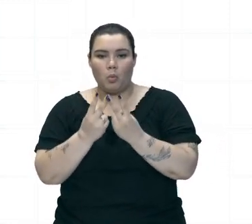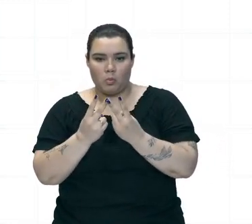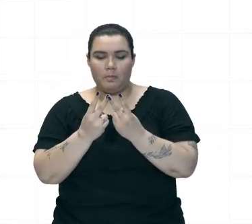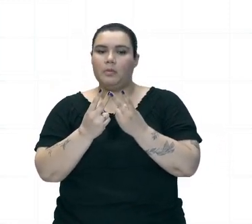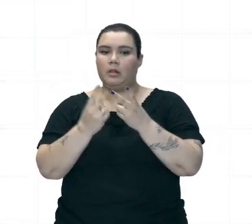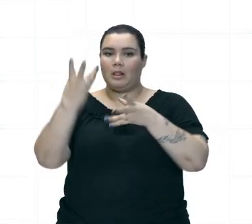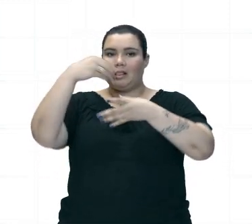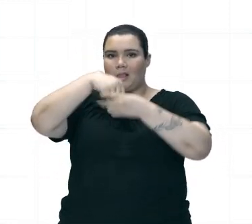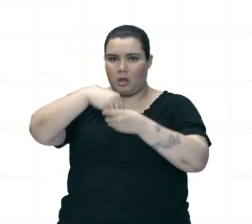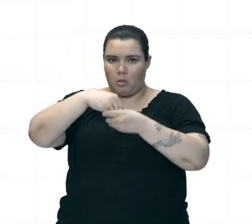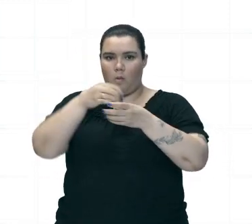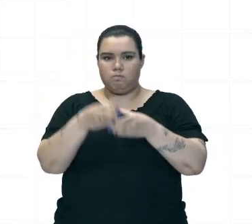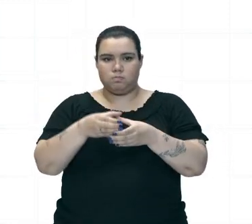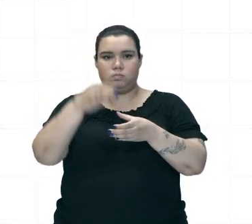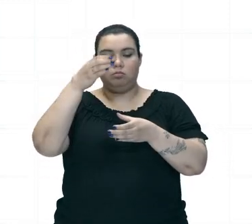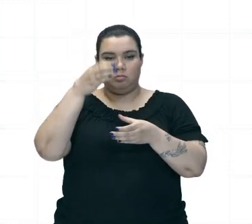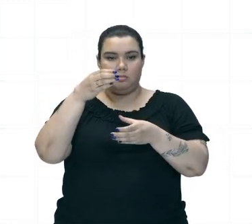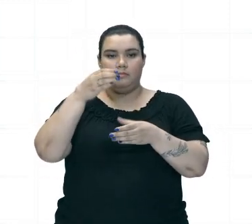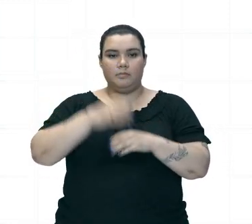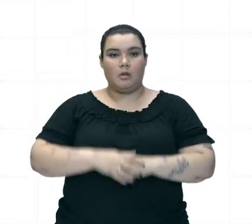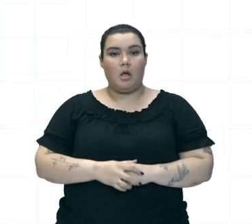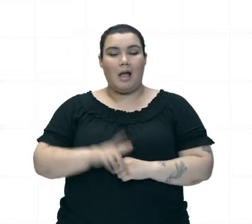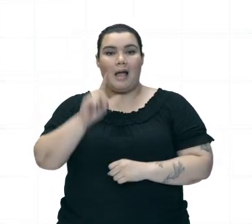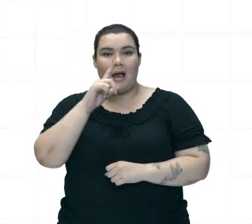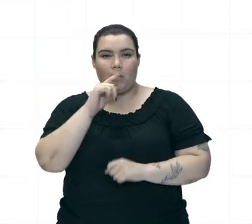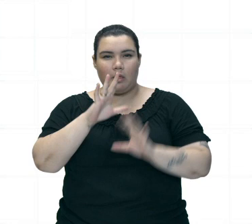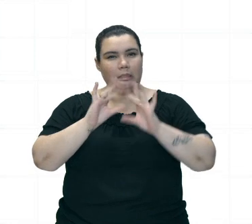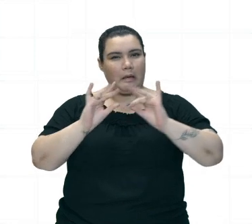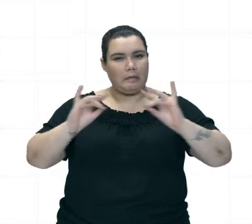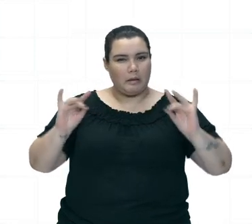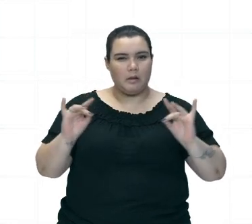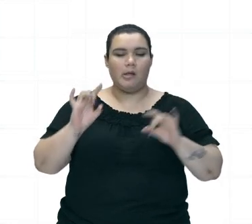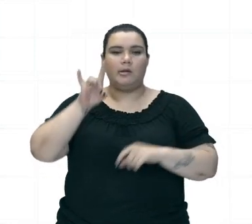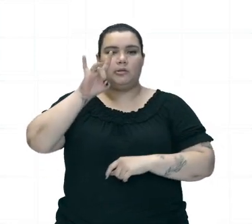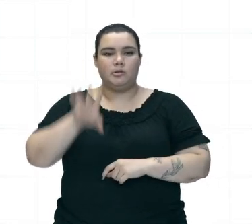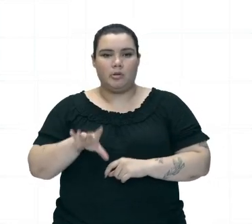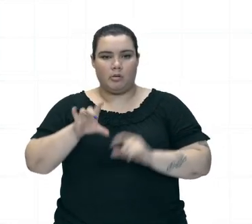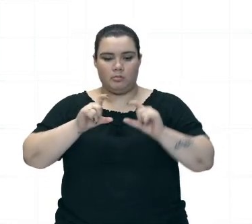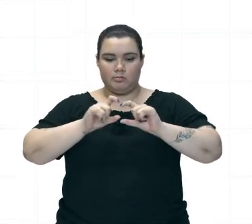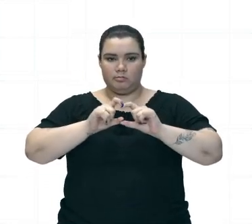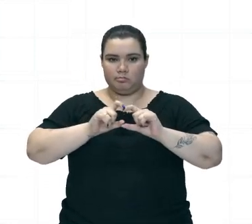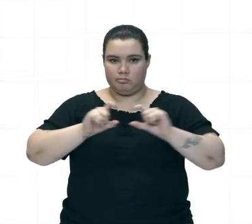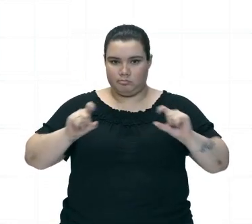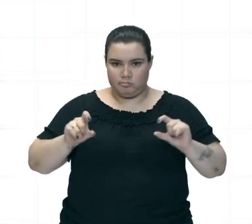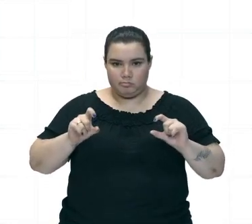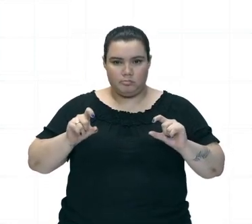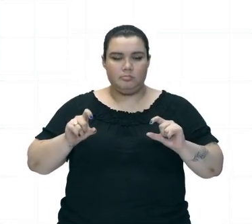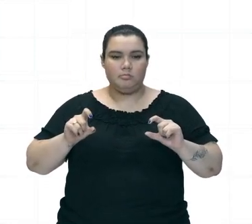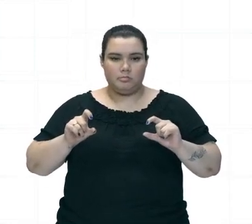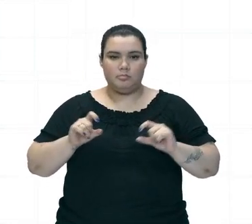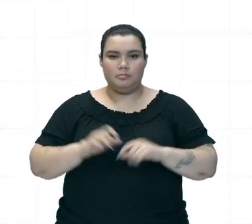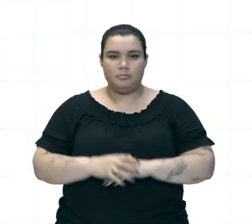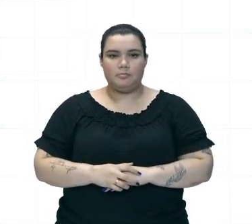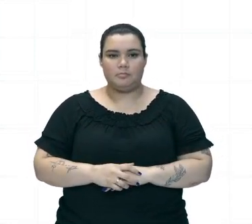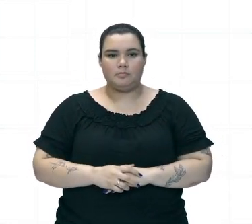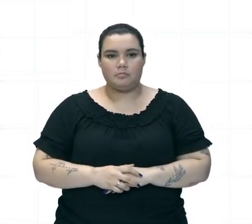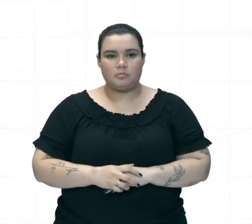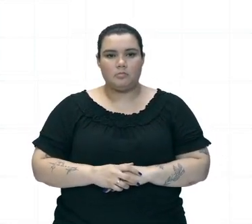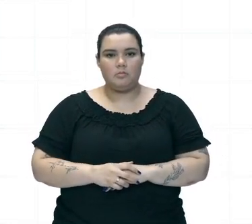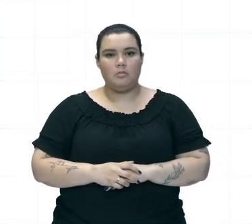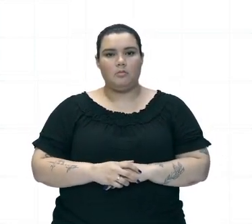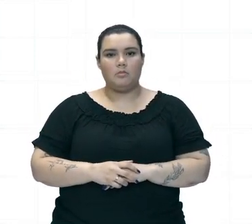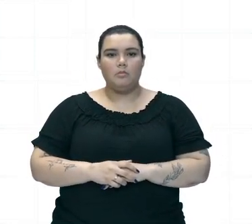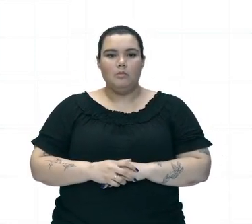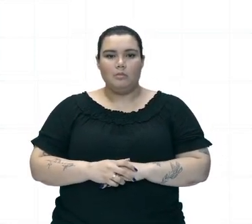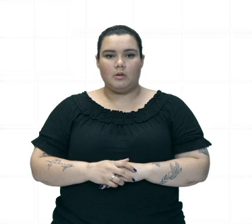Inserido Já o líquido Ele vai estar Ali Apenas na Região Inferior Da mesma forma